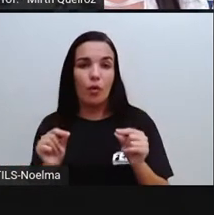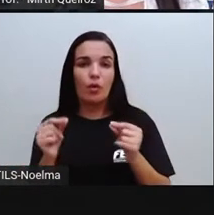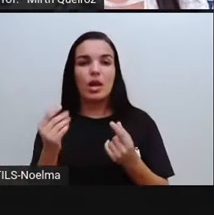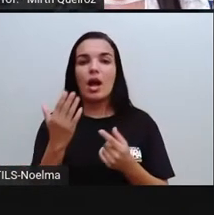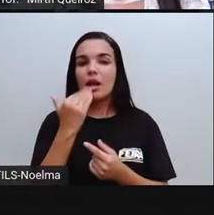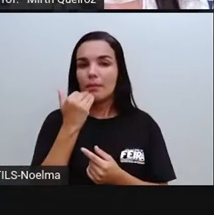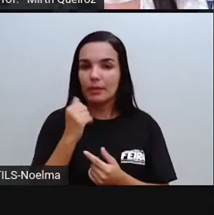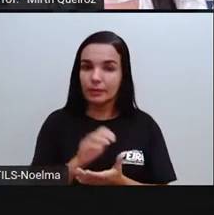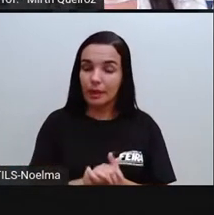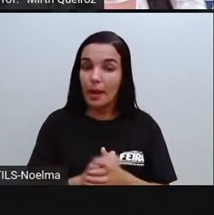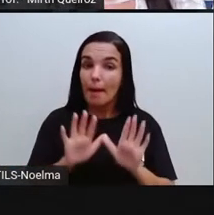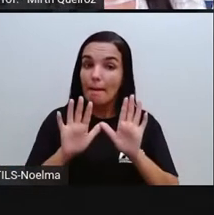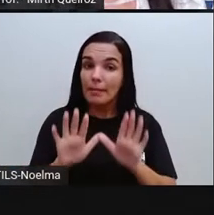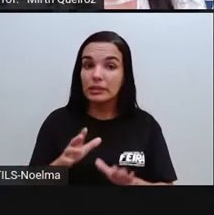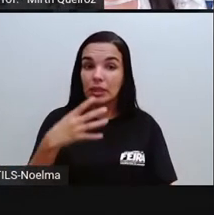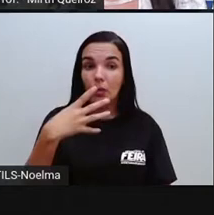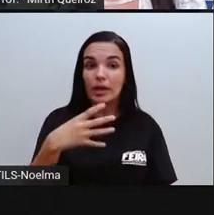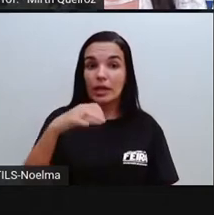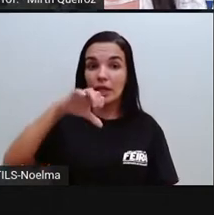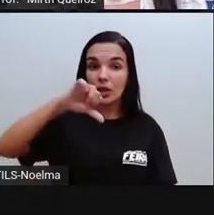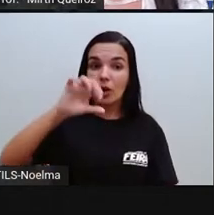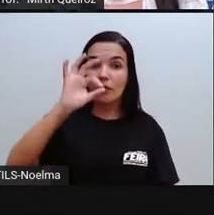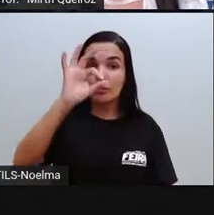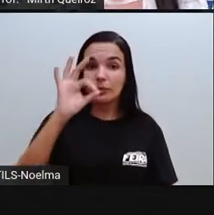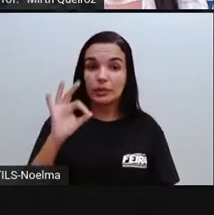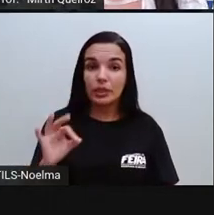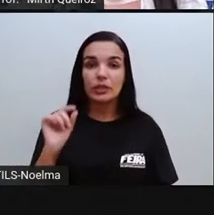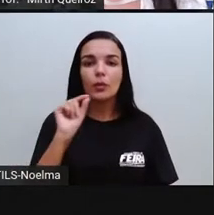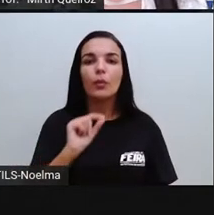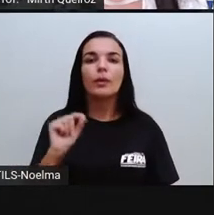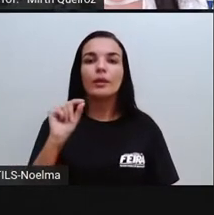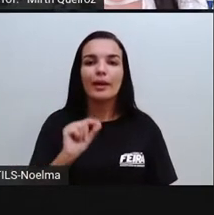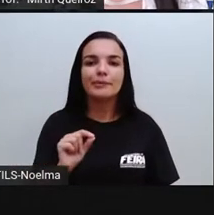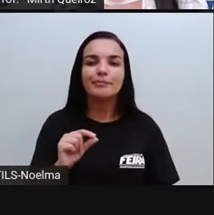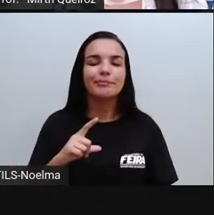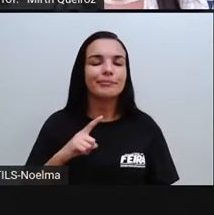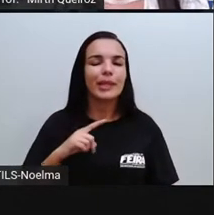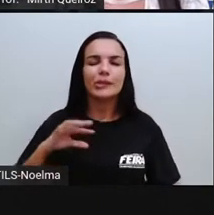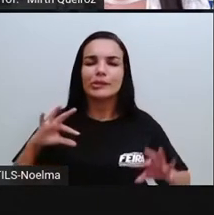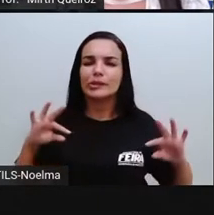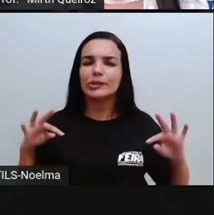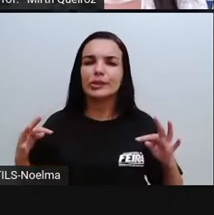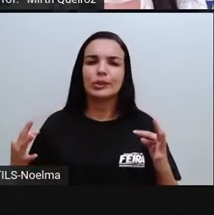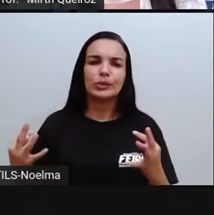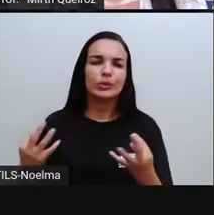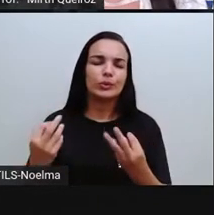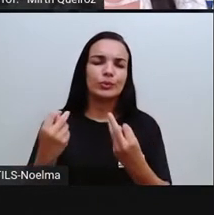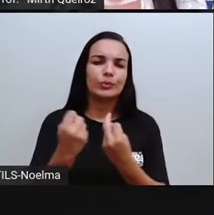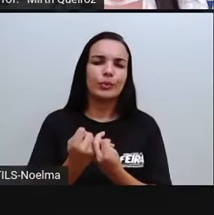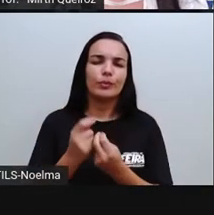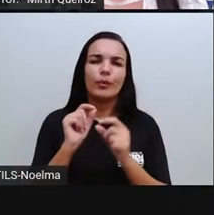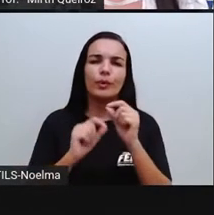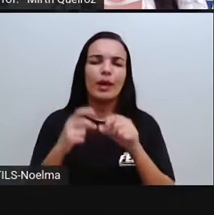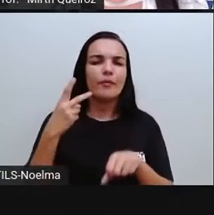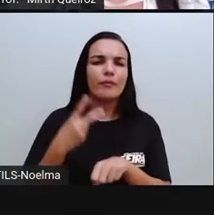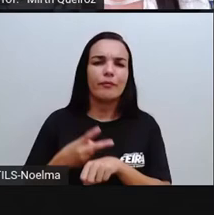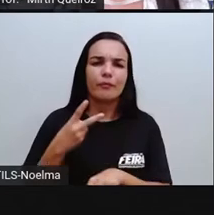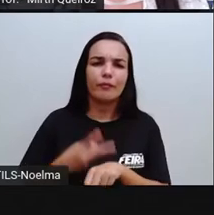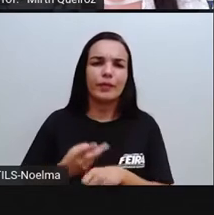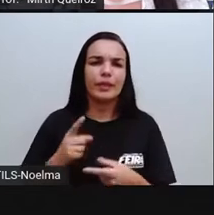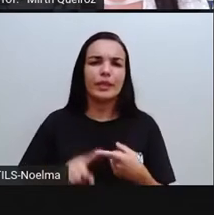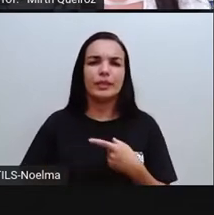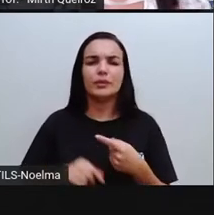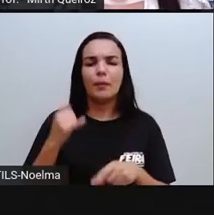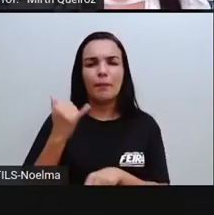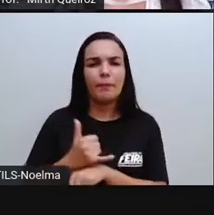alimentos. E os outros 49% vai ser composto aí de materiais de todo tipo, como plástico, metal,